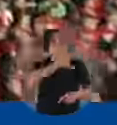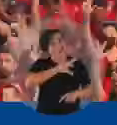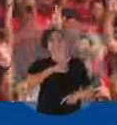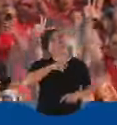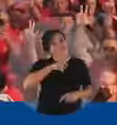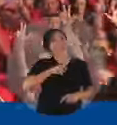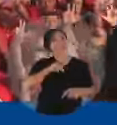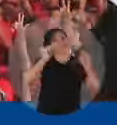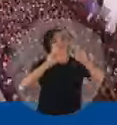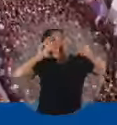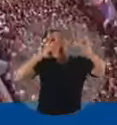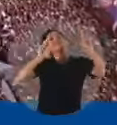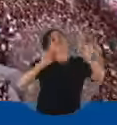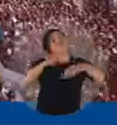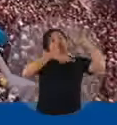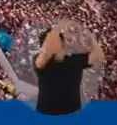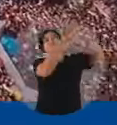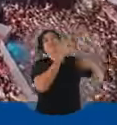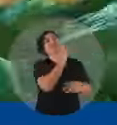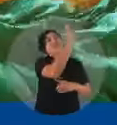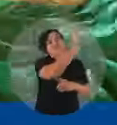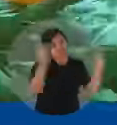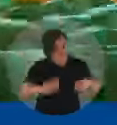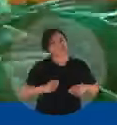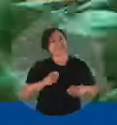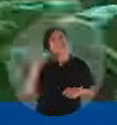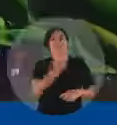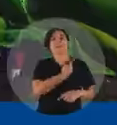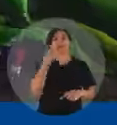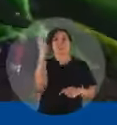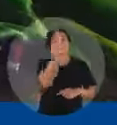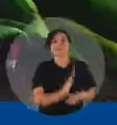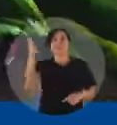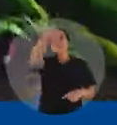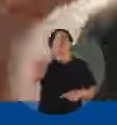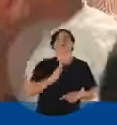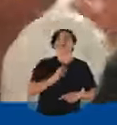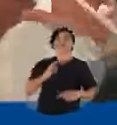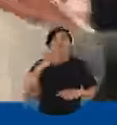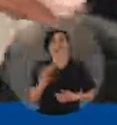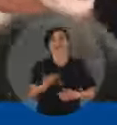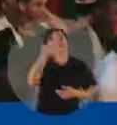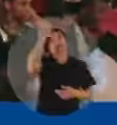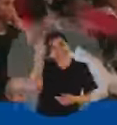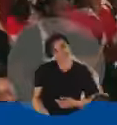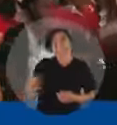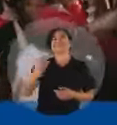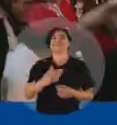Adivira o sol, nosso povo vai brilhar O Brasil todo te